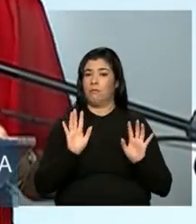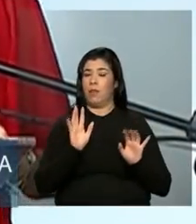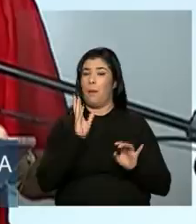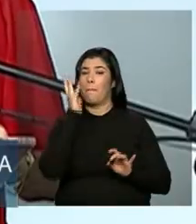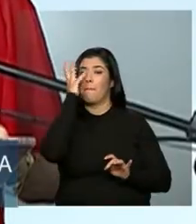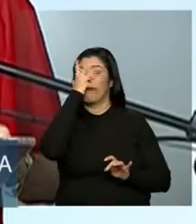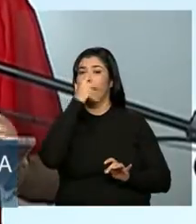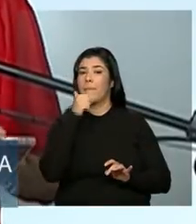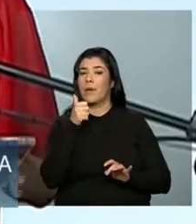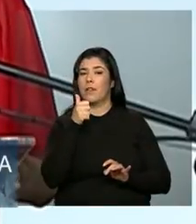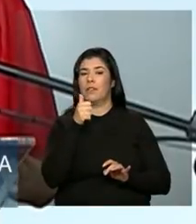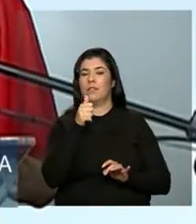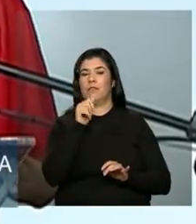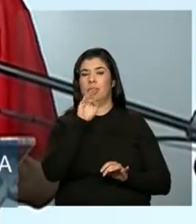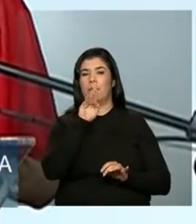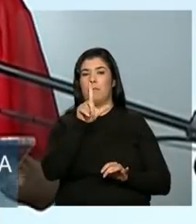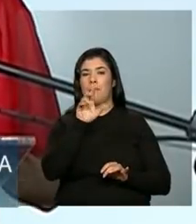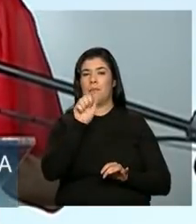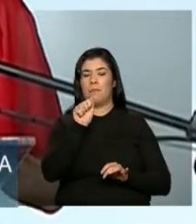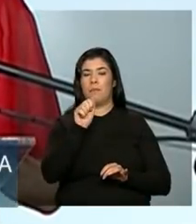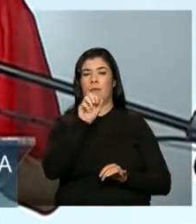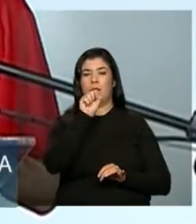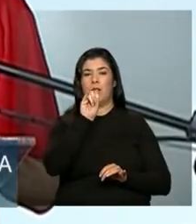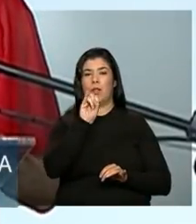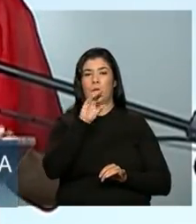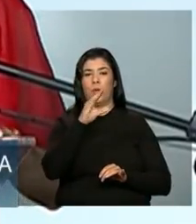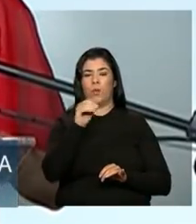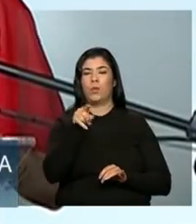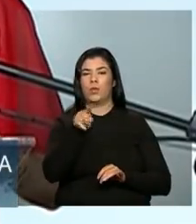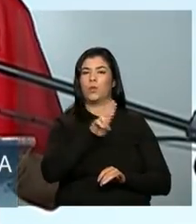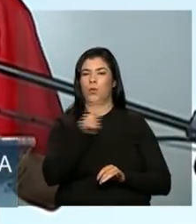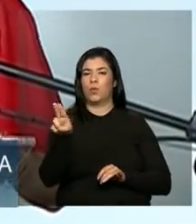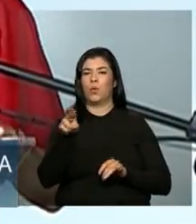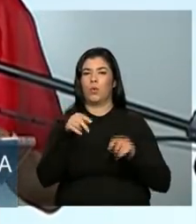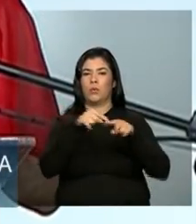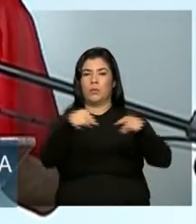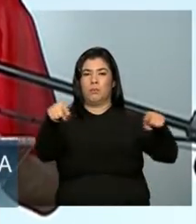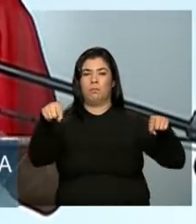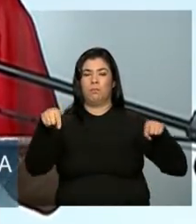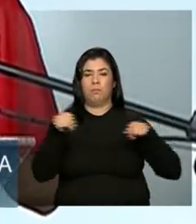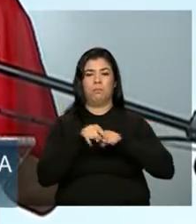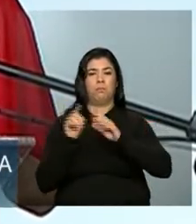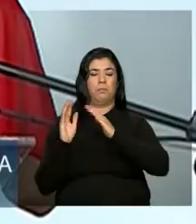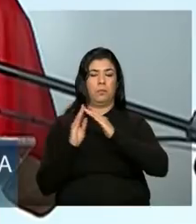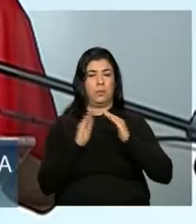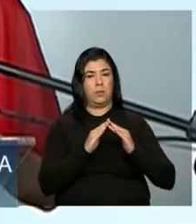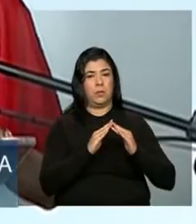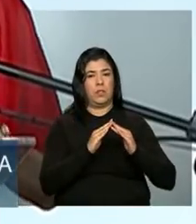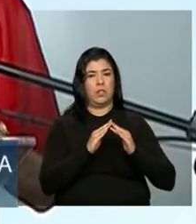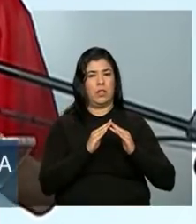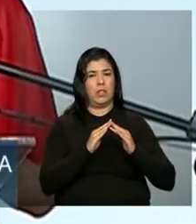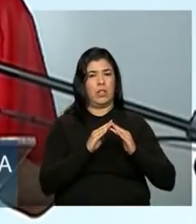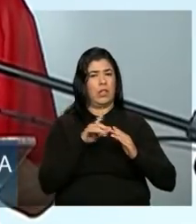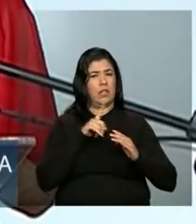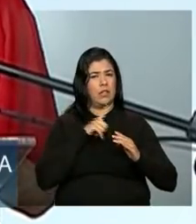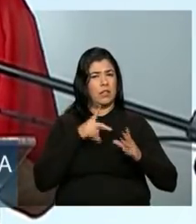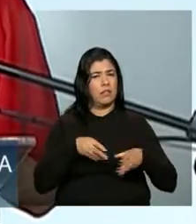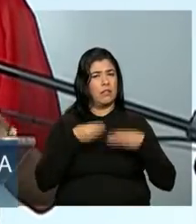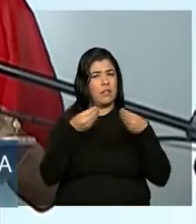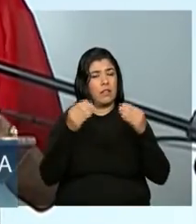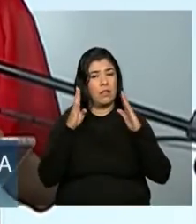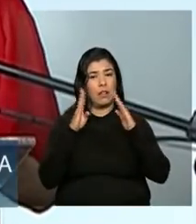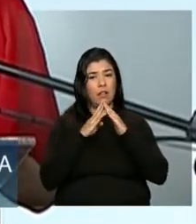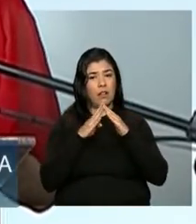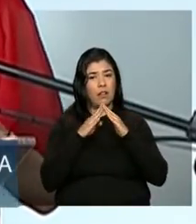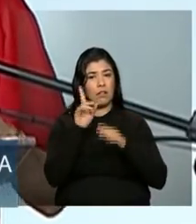Aqui eu tenho certeza que mais do que casa nós estamos entregando